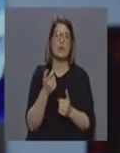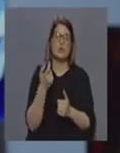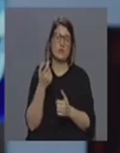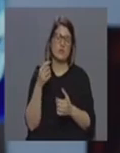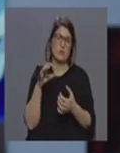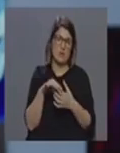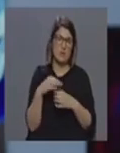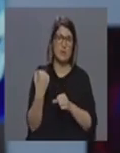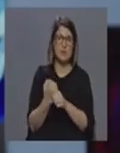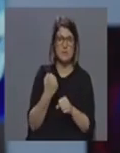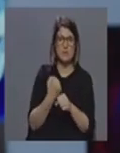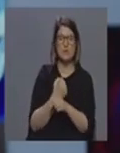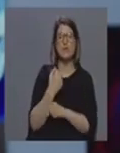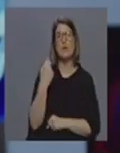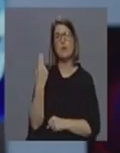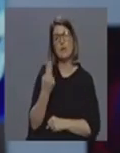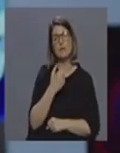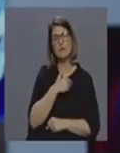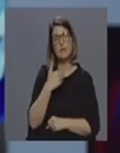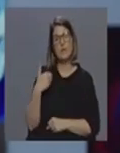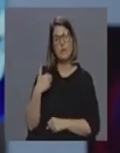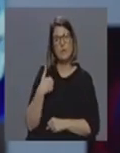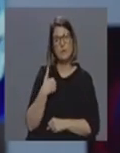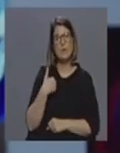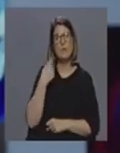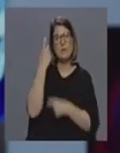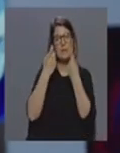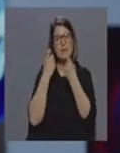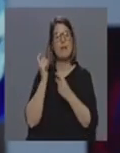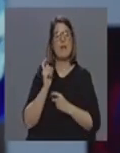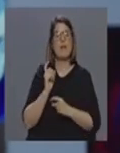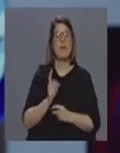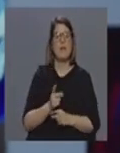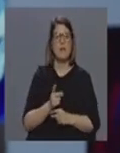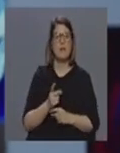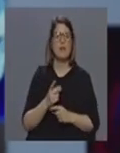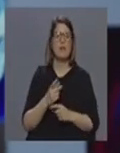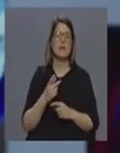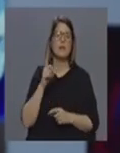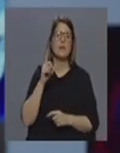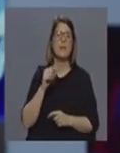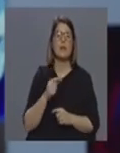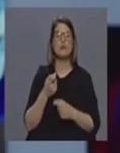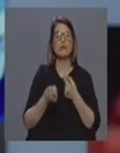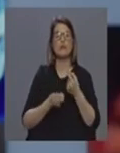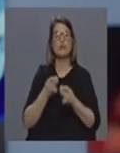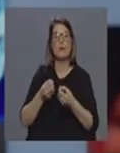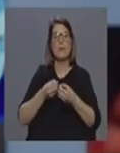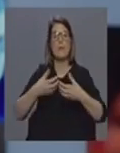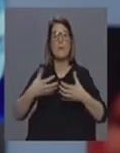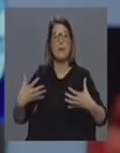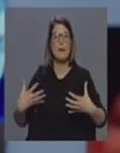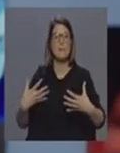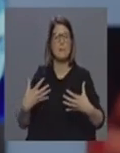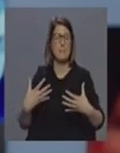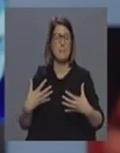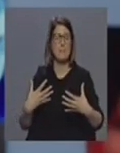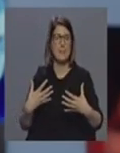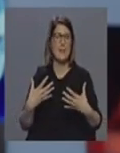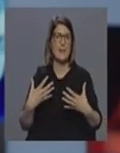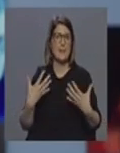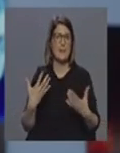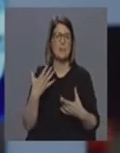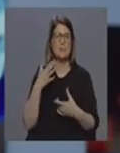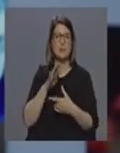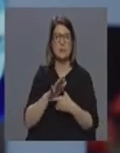também das unidades de saúde está também em cima da mesa à medida que entretanto também o próprio surto vai evoluindo ou seja nomeadamente